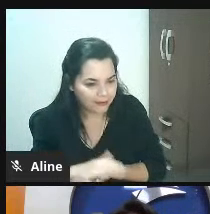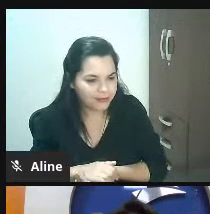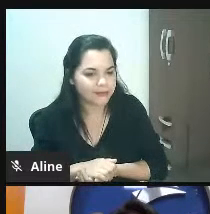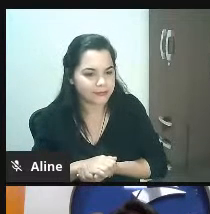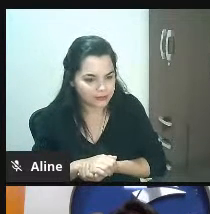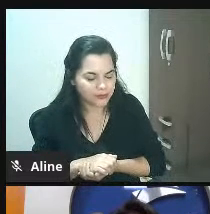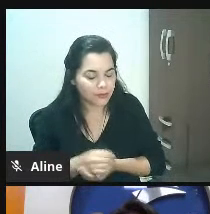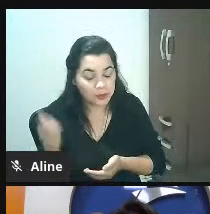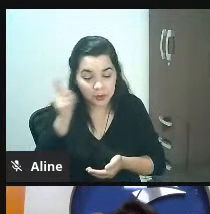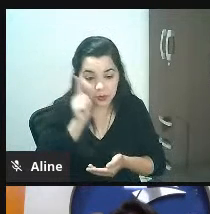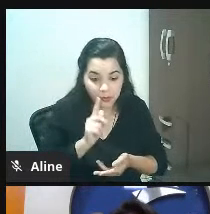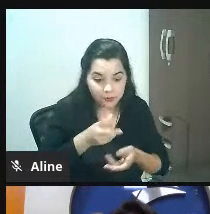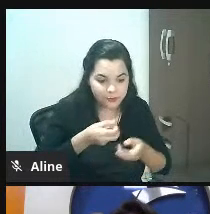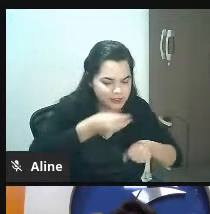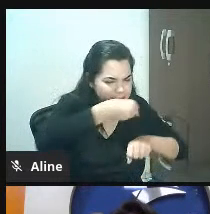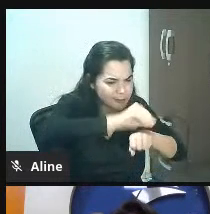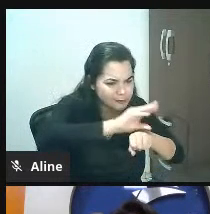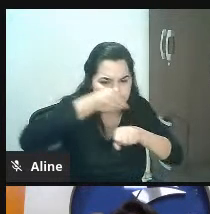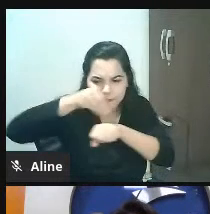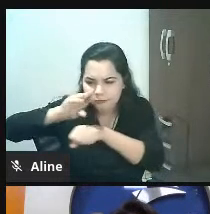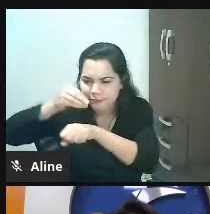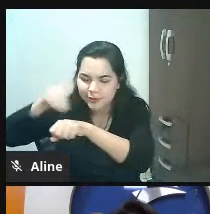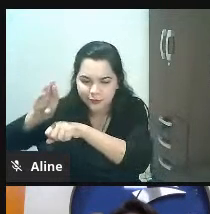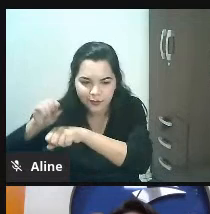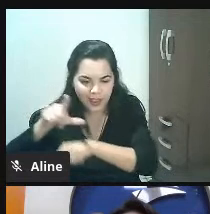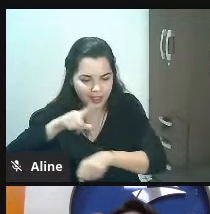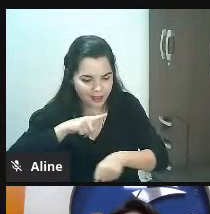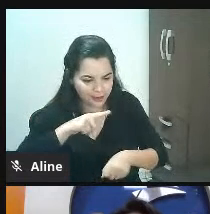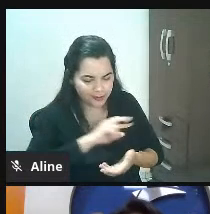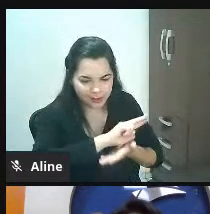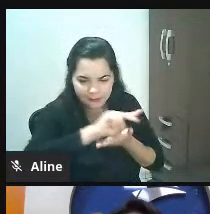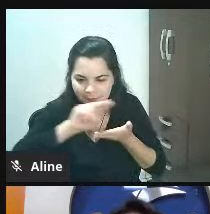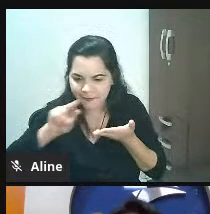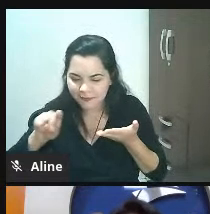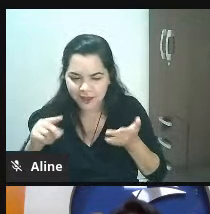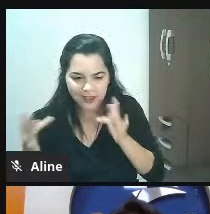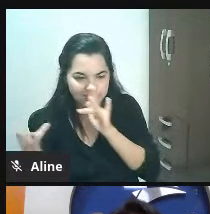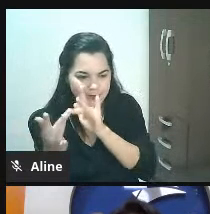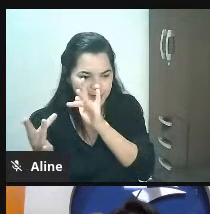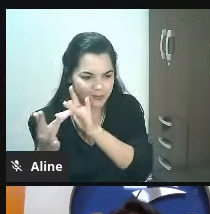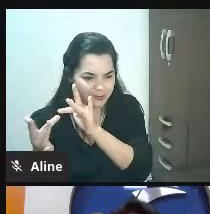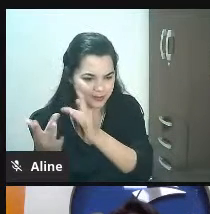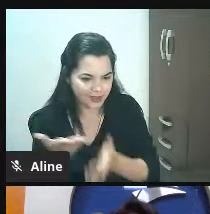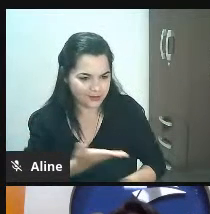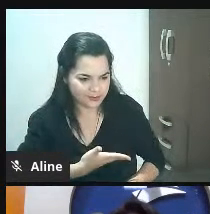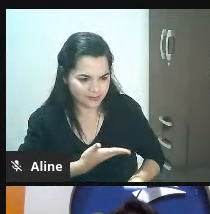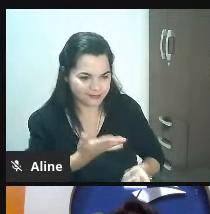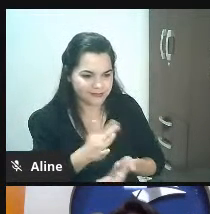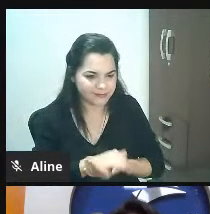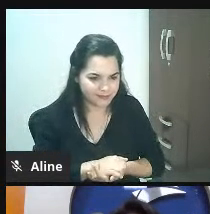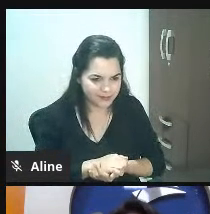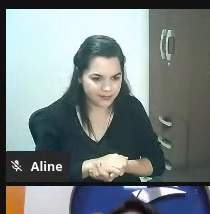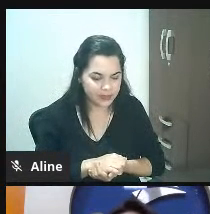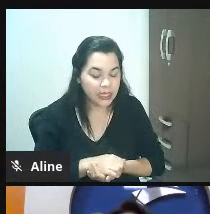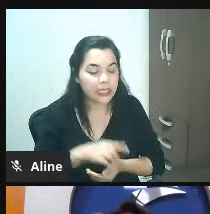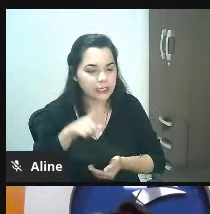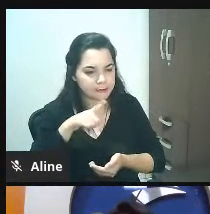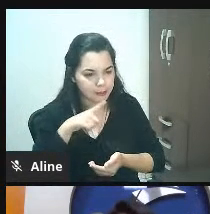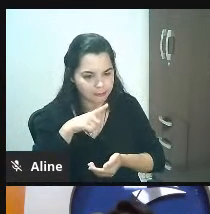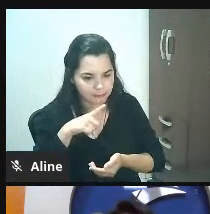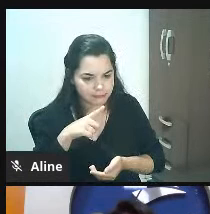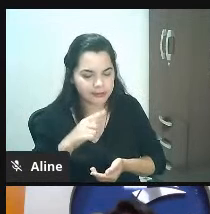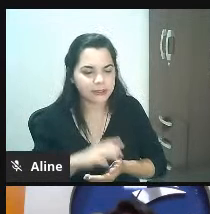poder disponibilizar e eu tenho um mundo de gente lá tá? então não falta ferramenta Chayra